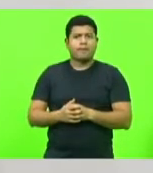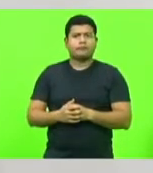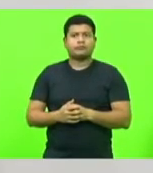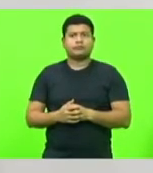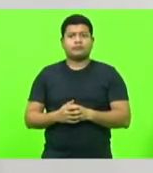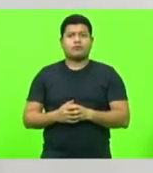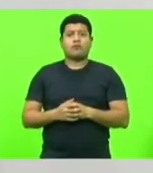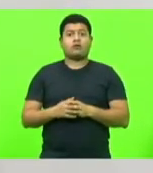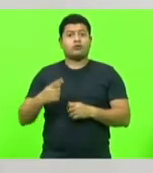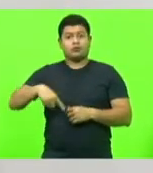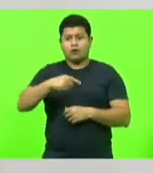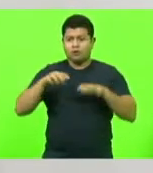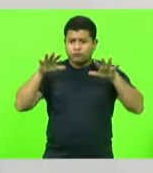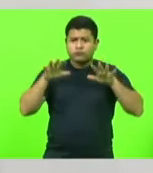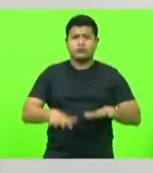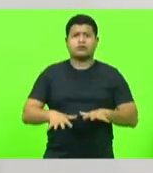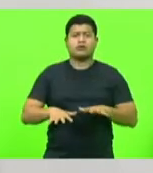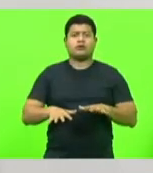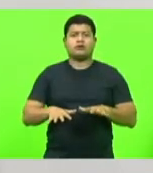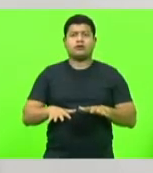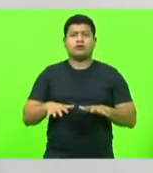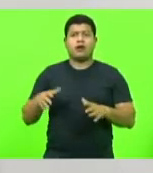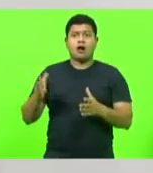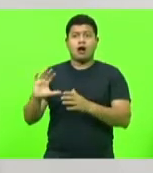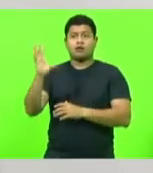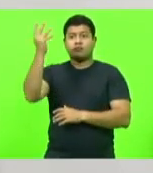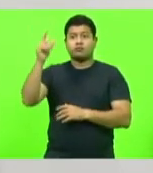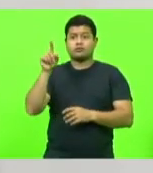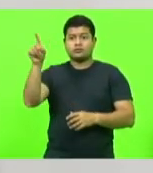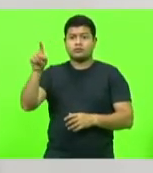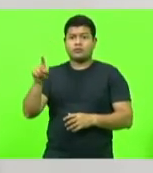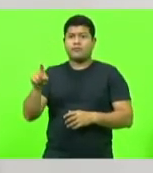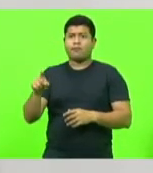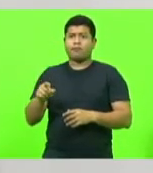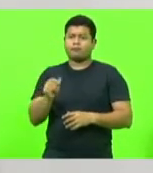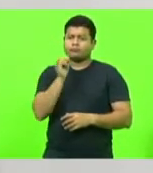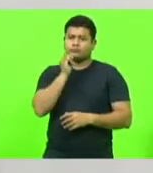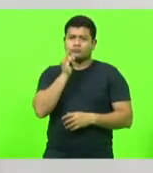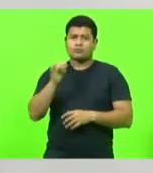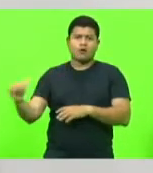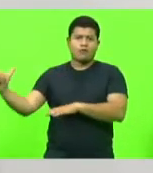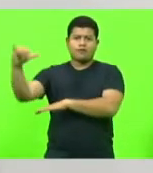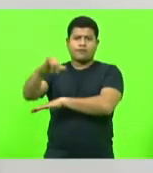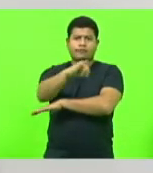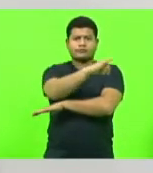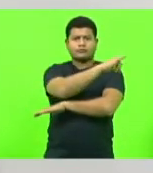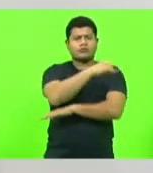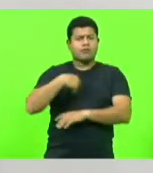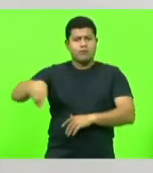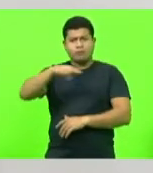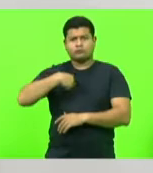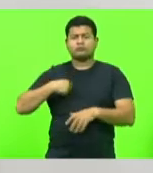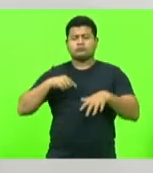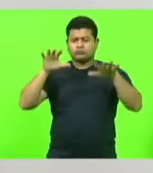como aconteceu em outros países que eles são obrigados a abandonar, agarrados numa asa de avião, nós vamos ficar no Brasil,